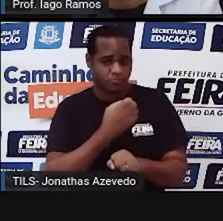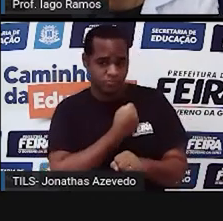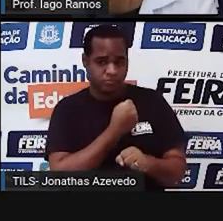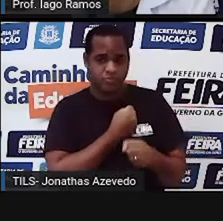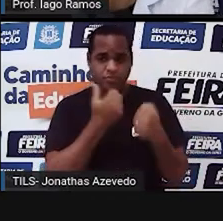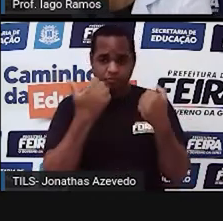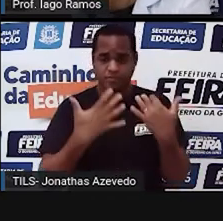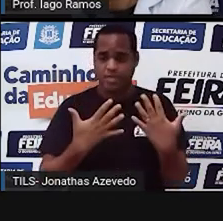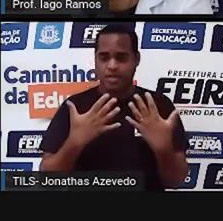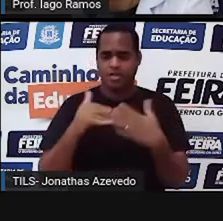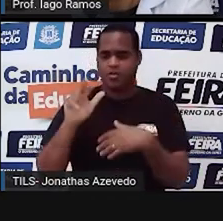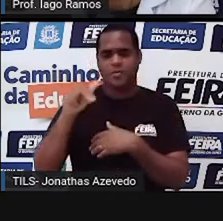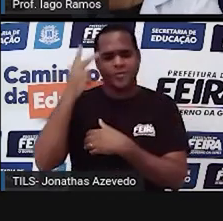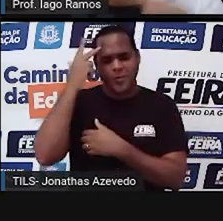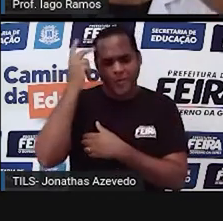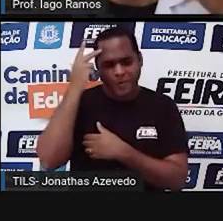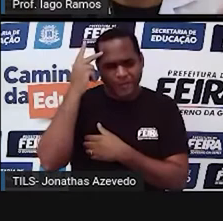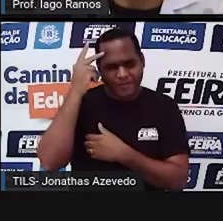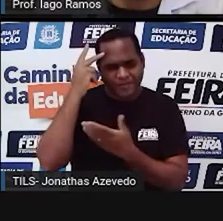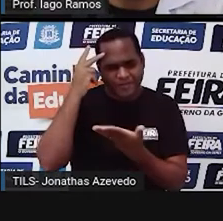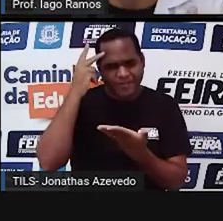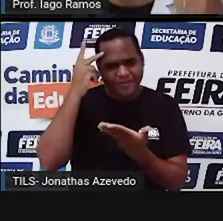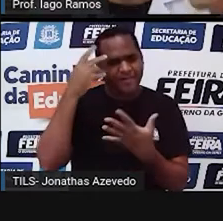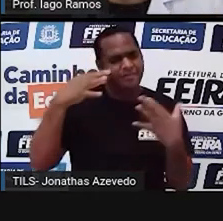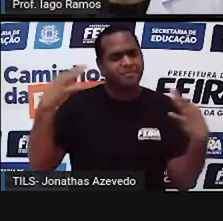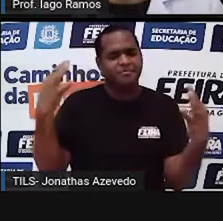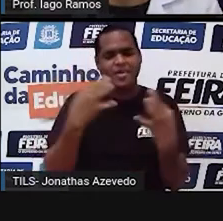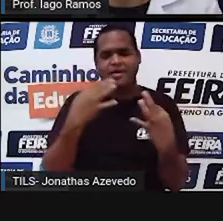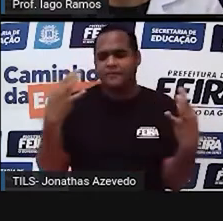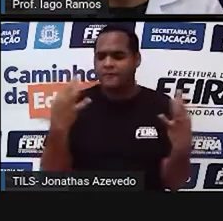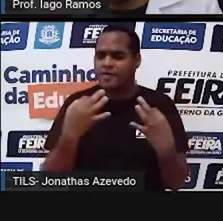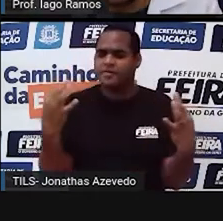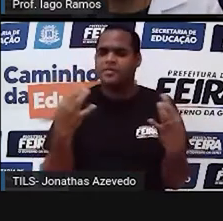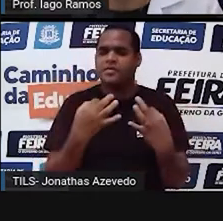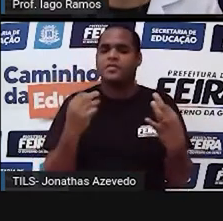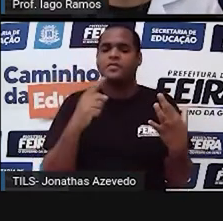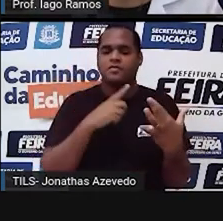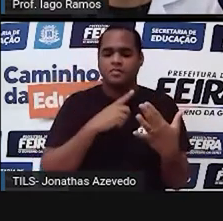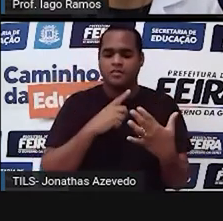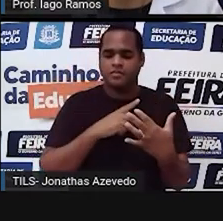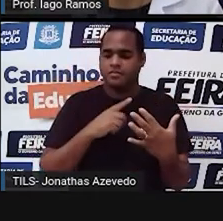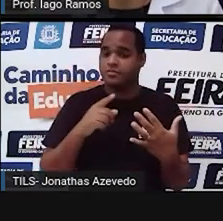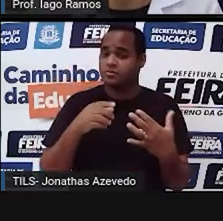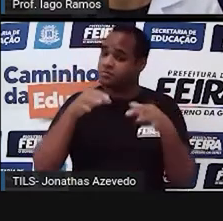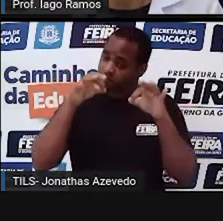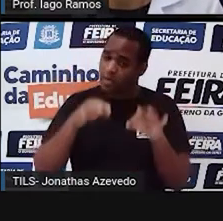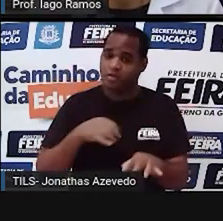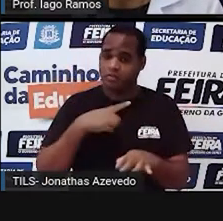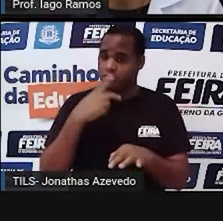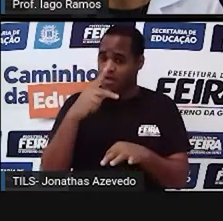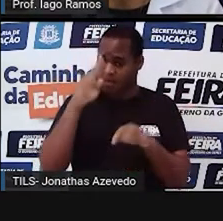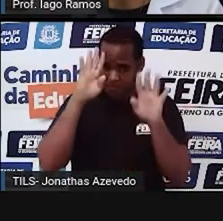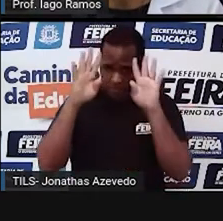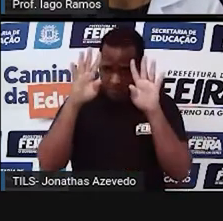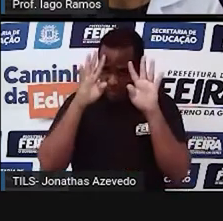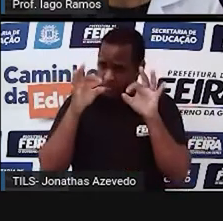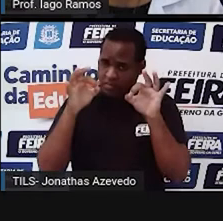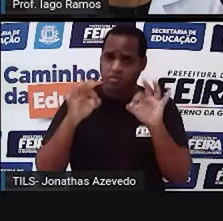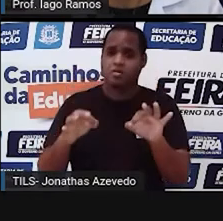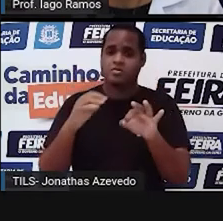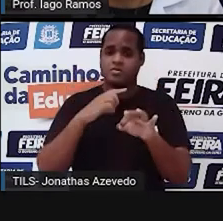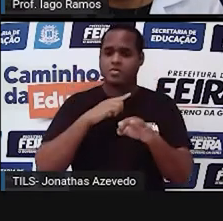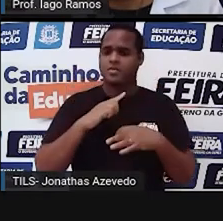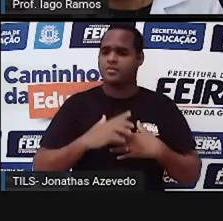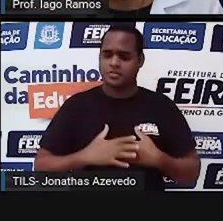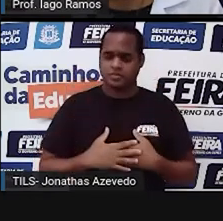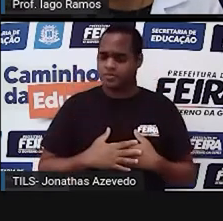chamados de números naturais. Perfeito, né? É justamente isso que você pensou. Tá bom? E o que